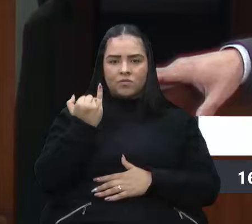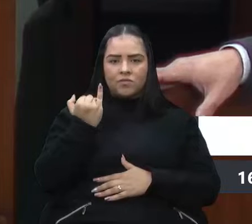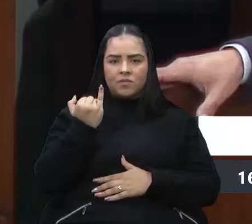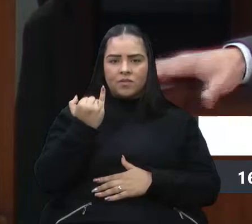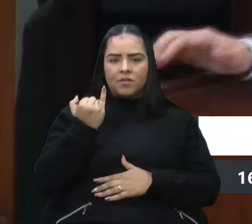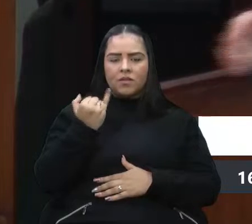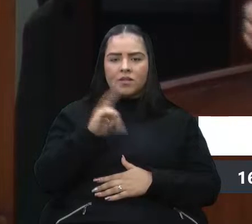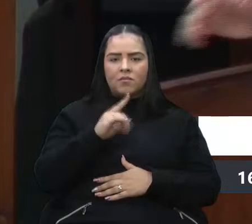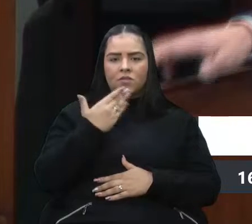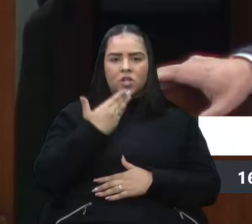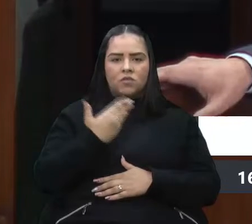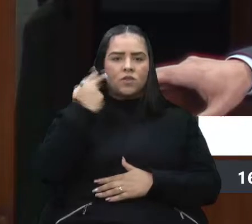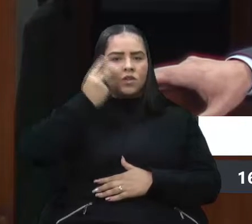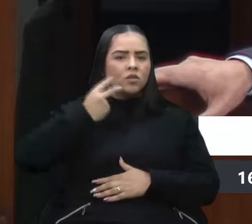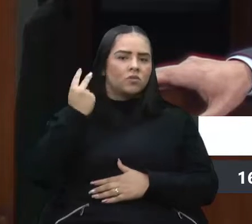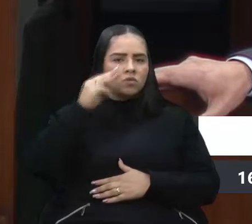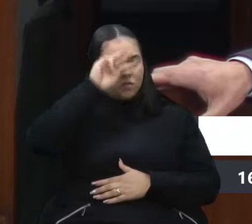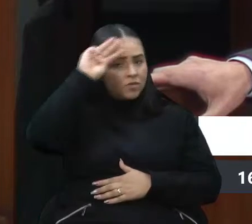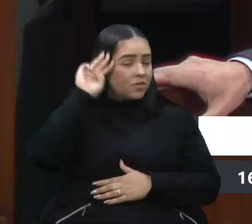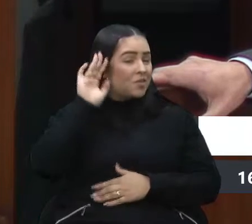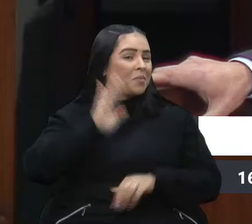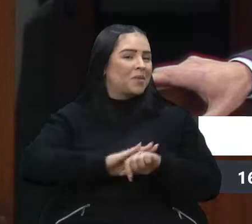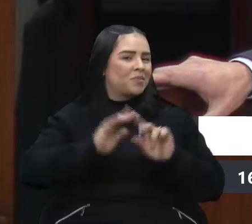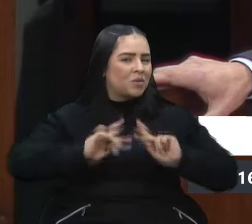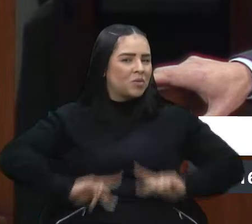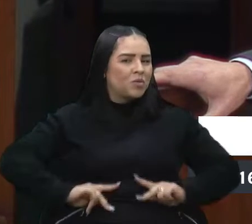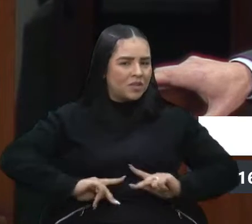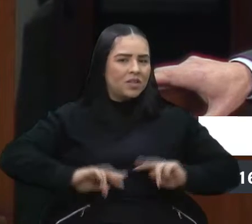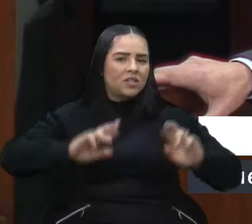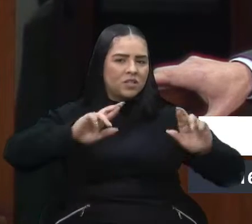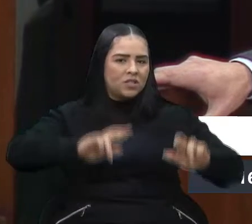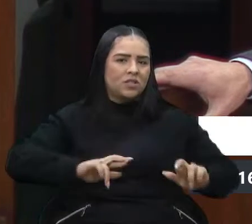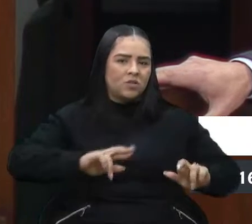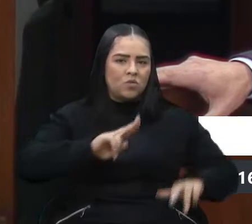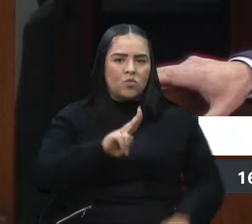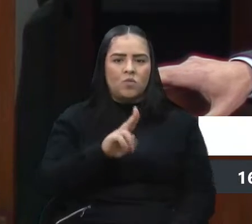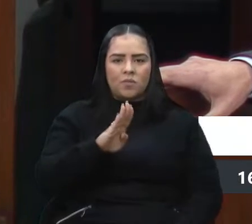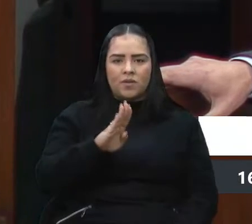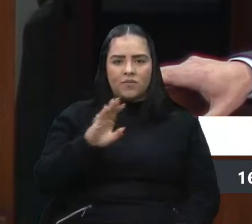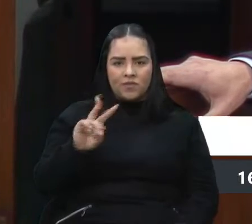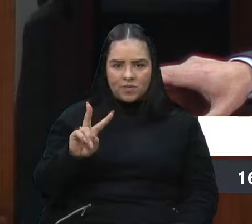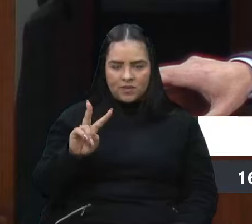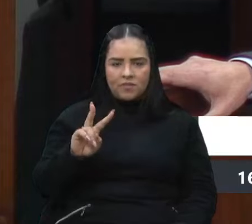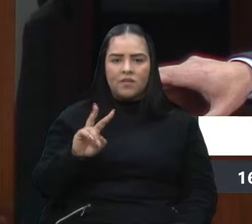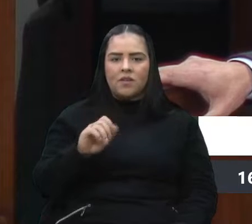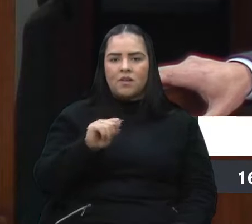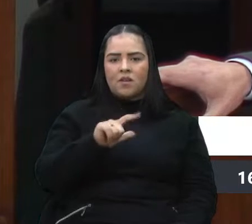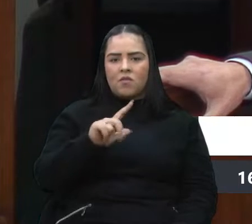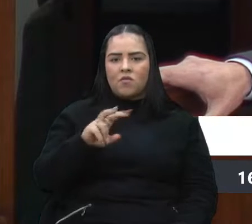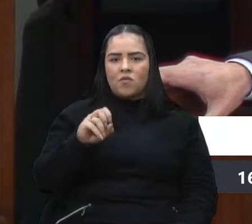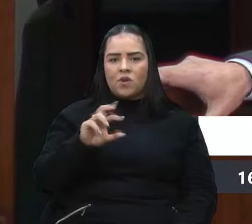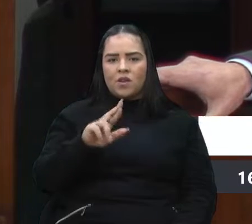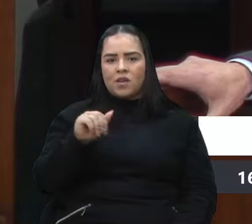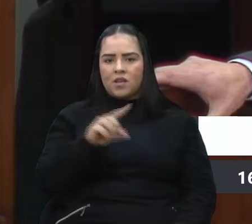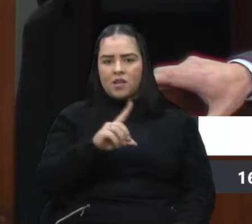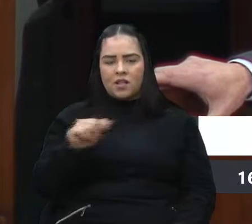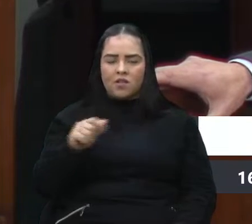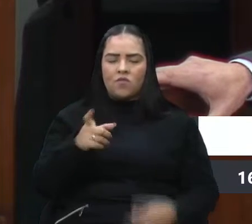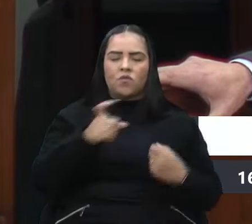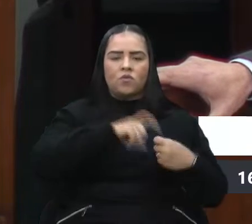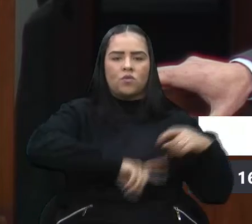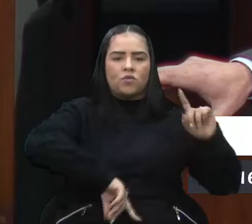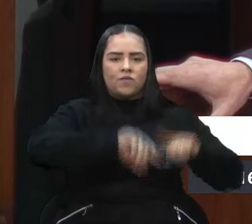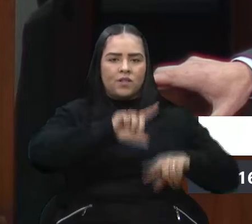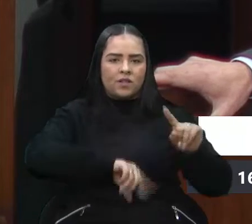Juliano Valim, e demais moradores daquela região, a UBV Alvorada retornou às atividades da UBS,